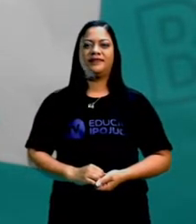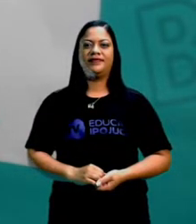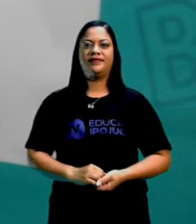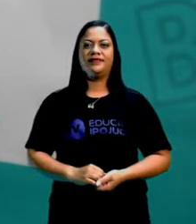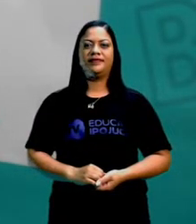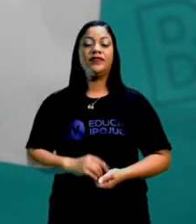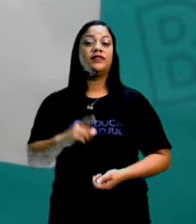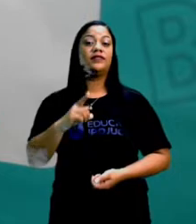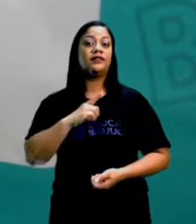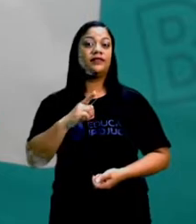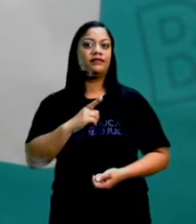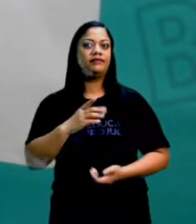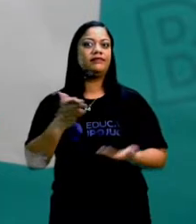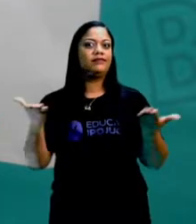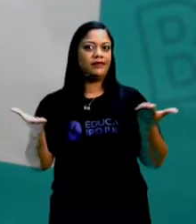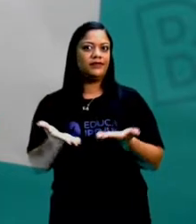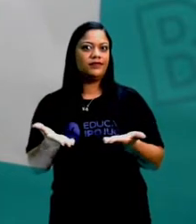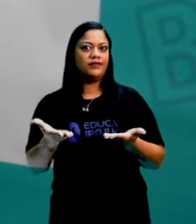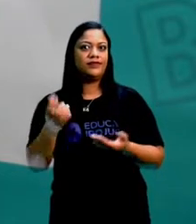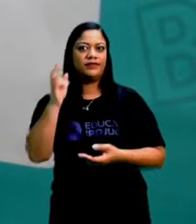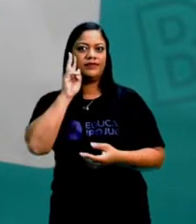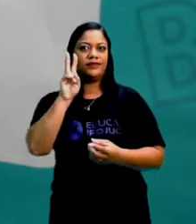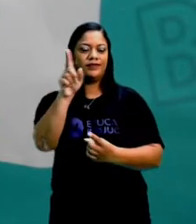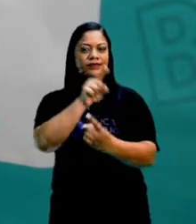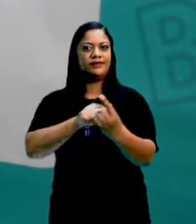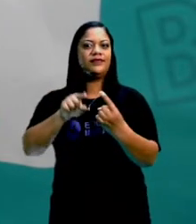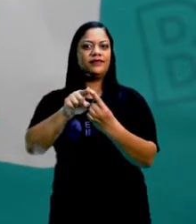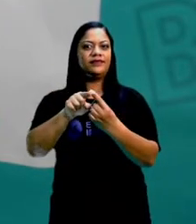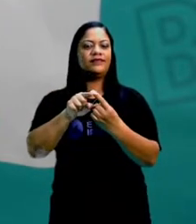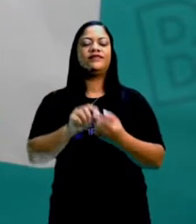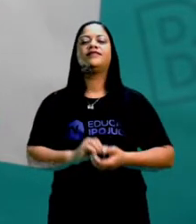O que temos pra hoje? Vamos ver os nossos objetivos?